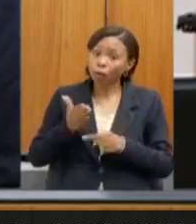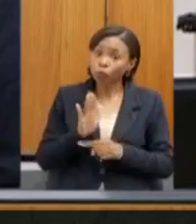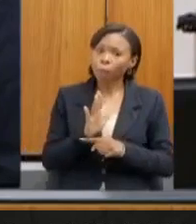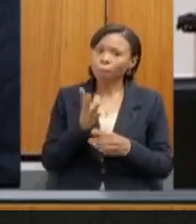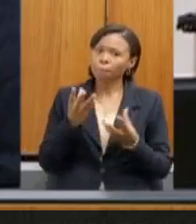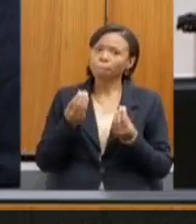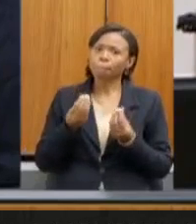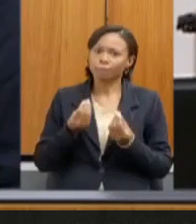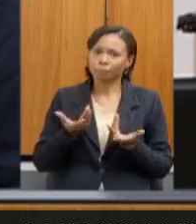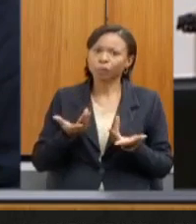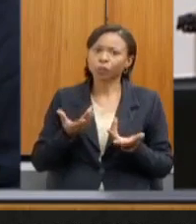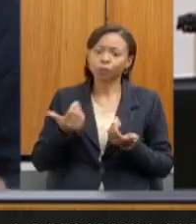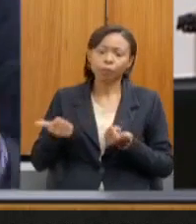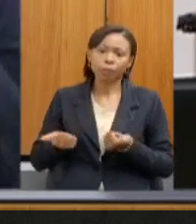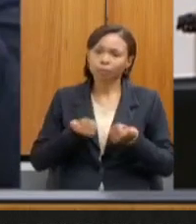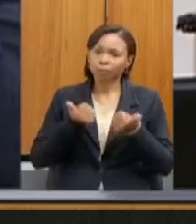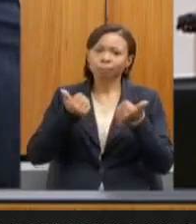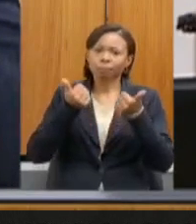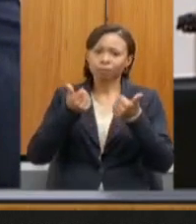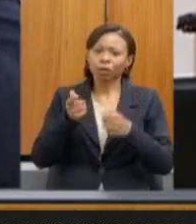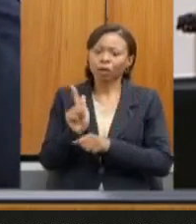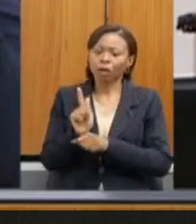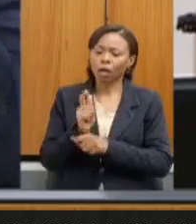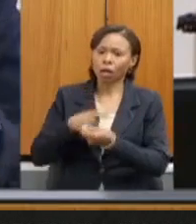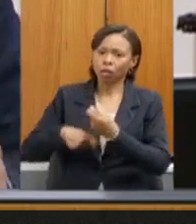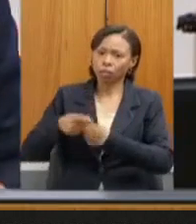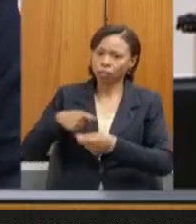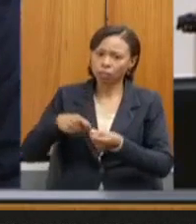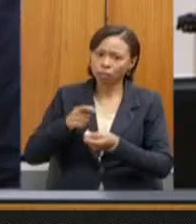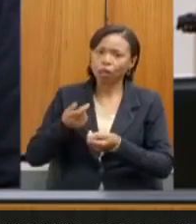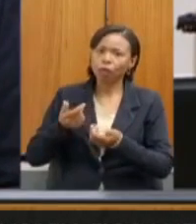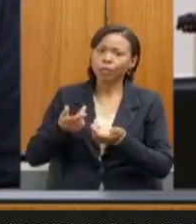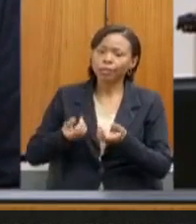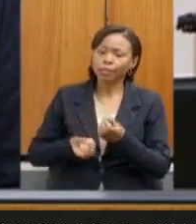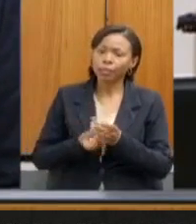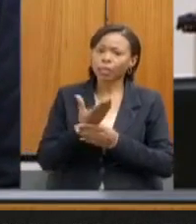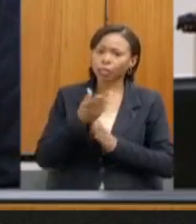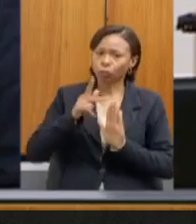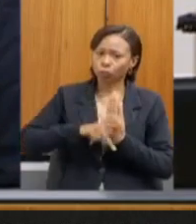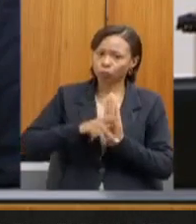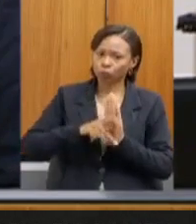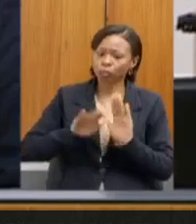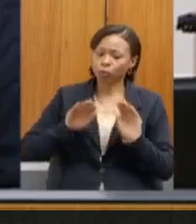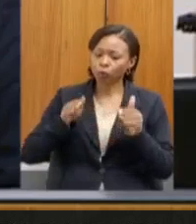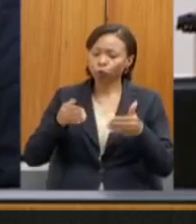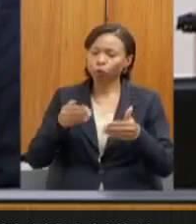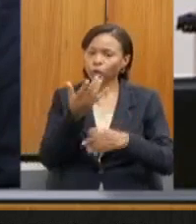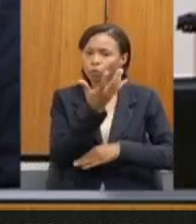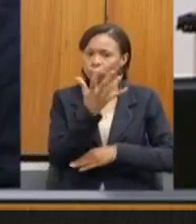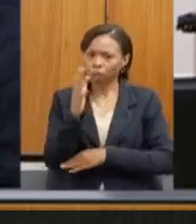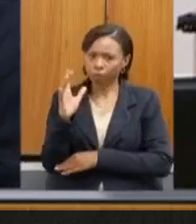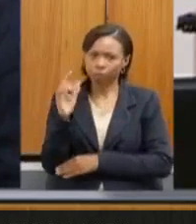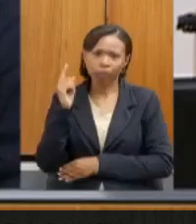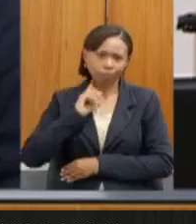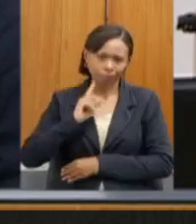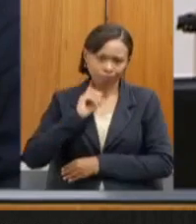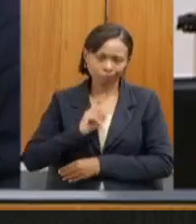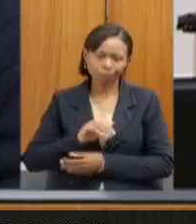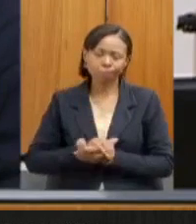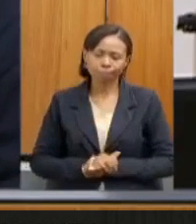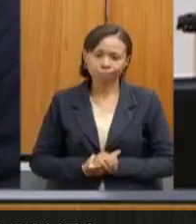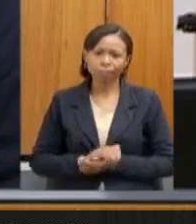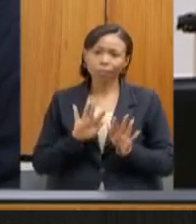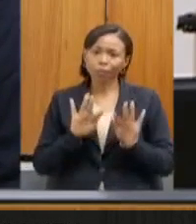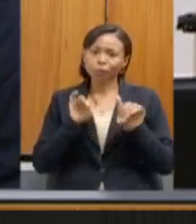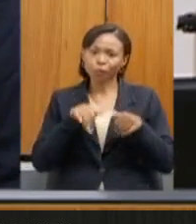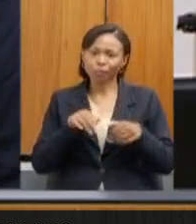para melhorar a gestão e a implementação de projetos para o meio ambiente do Estado de Minas Gerais. Cumprida a